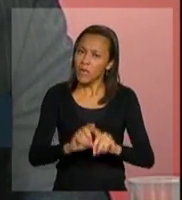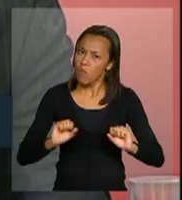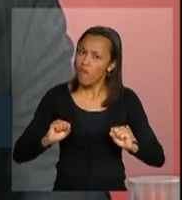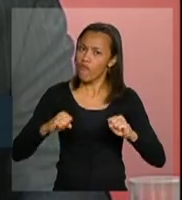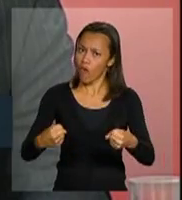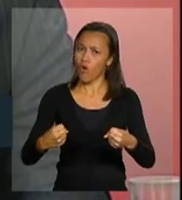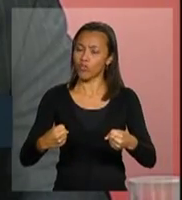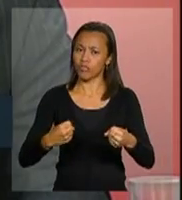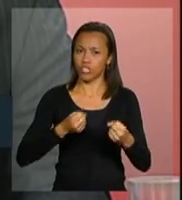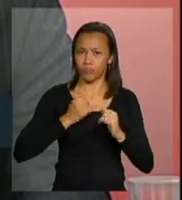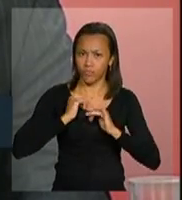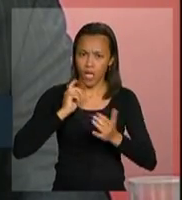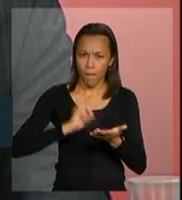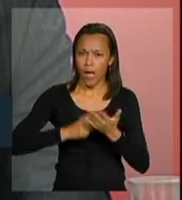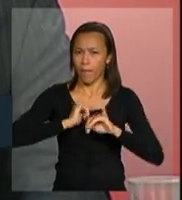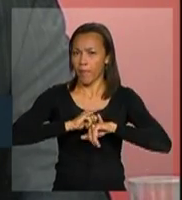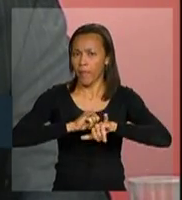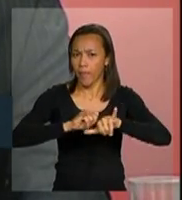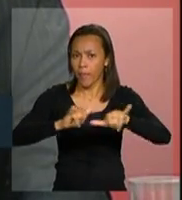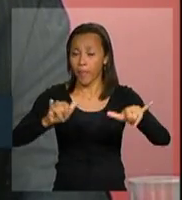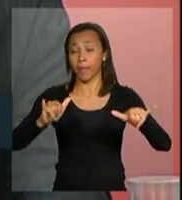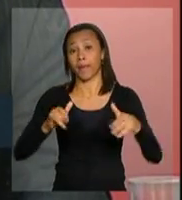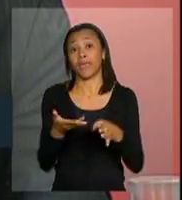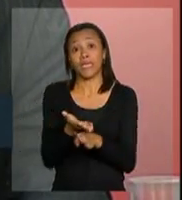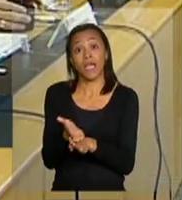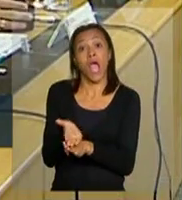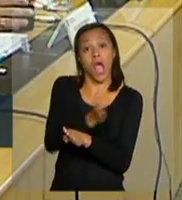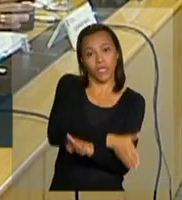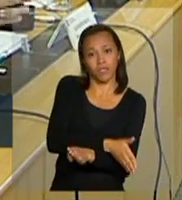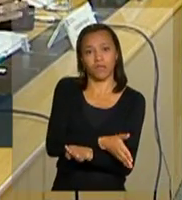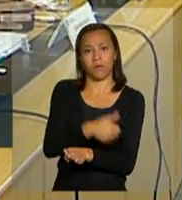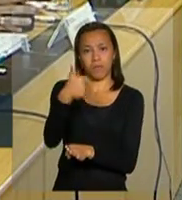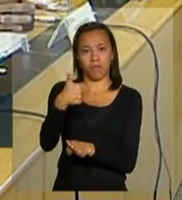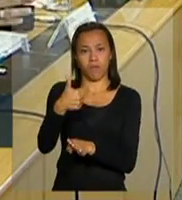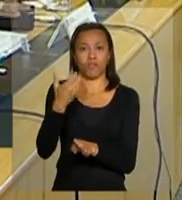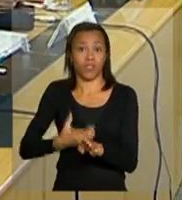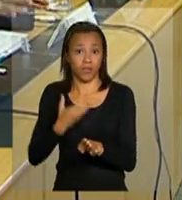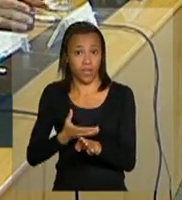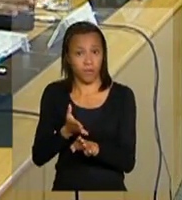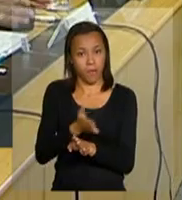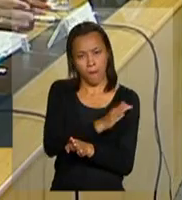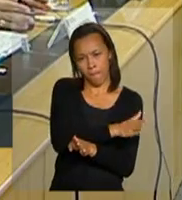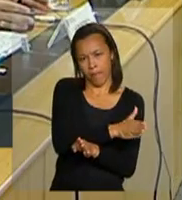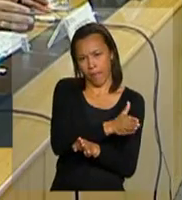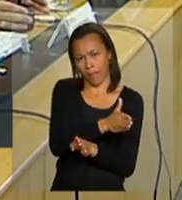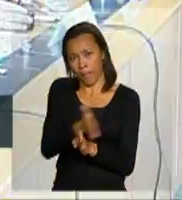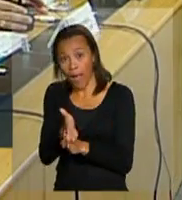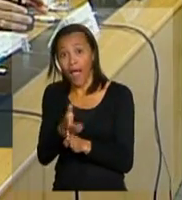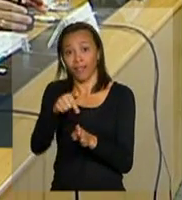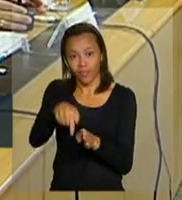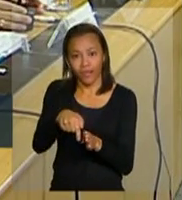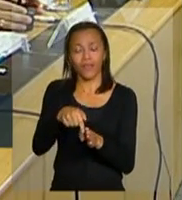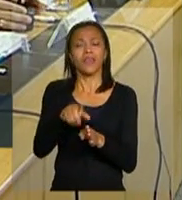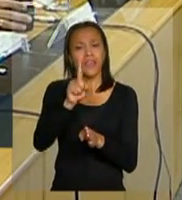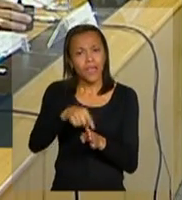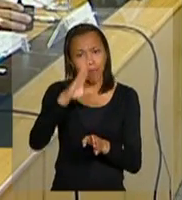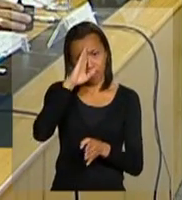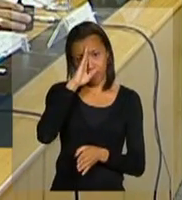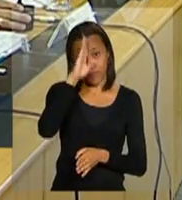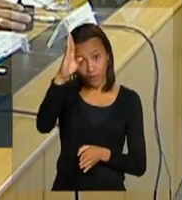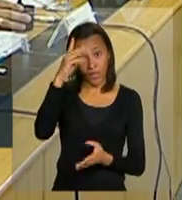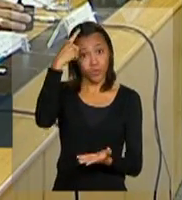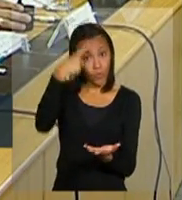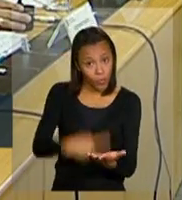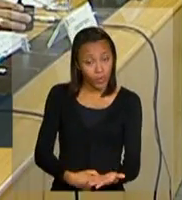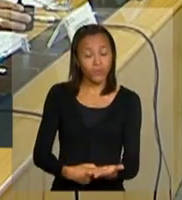preparatória que se antecipe ao dia 1º de dezembro, com aquilo que é uma das grandes prioridades do Ministério da Saúde em